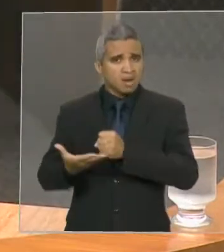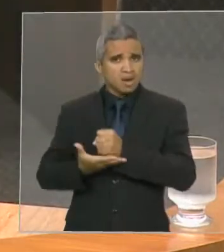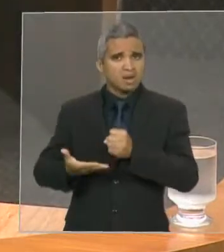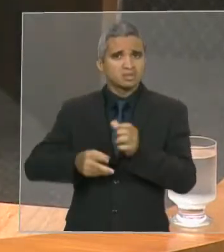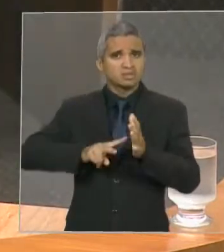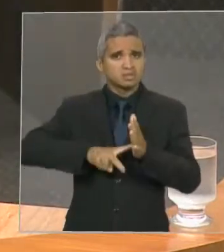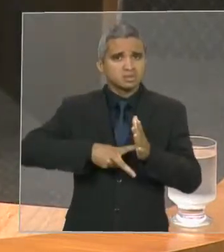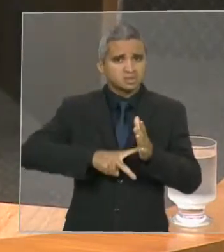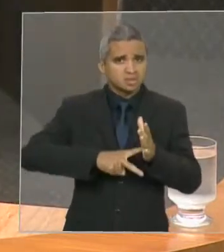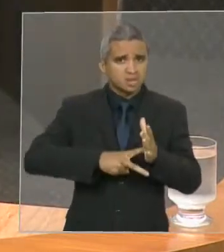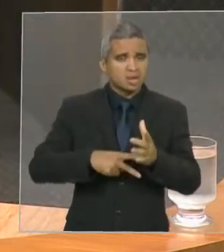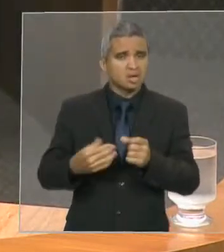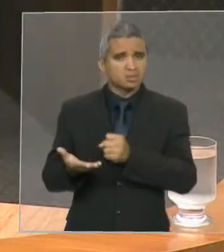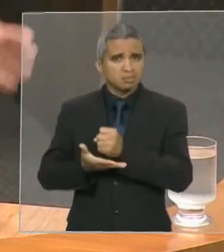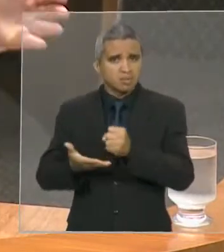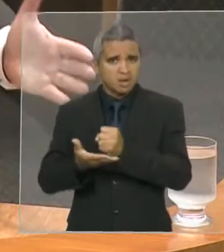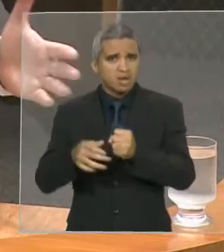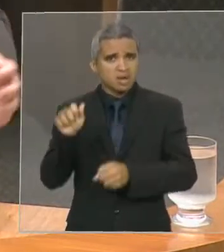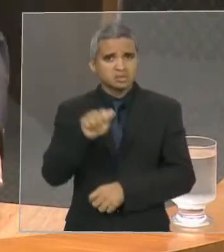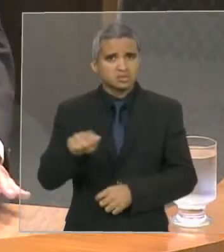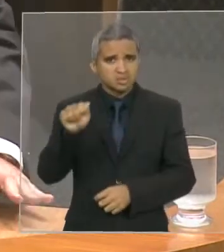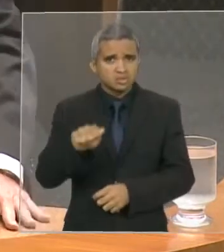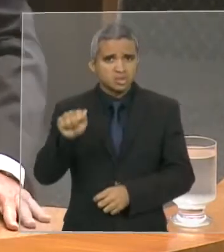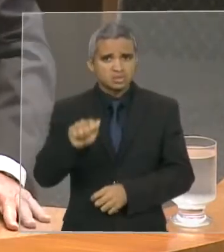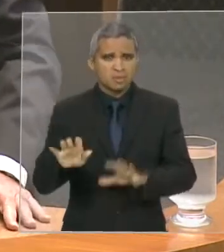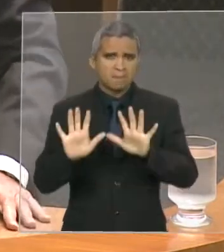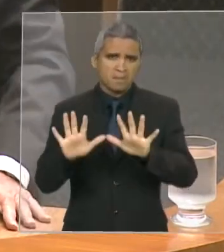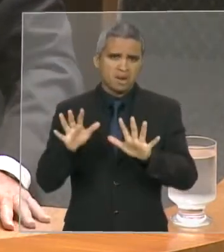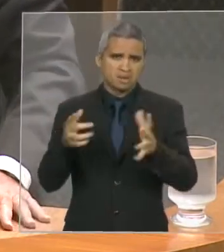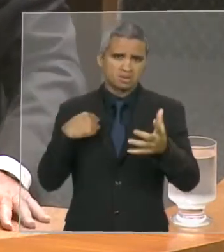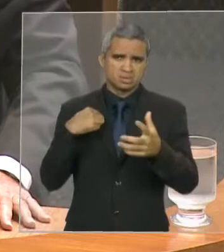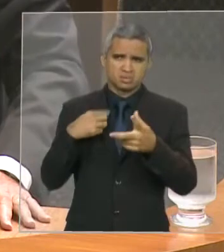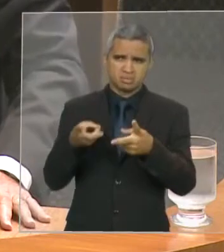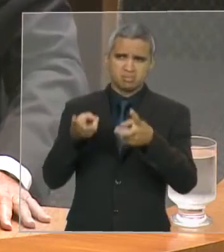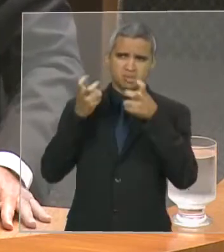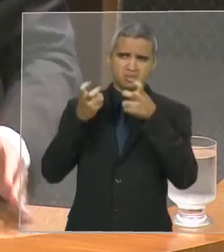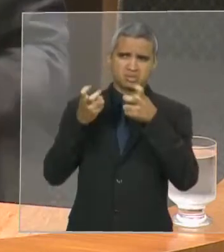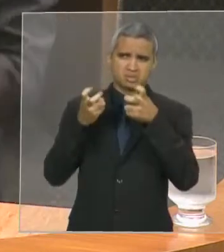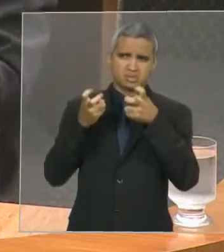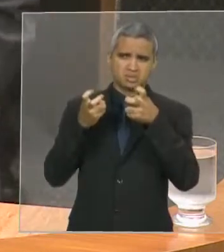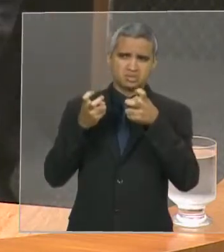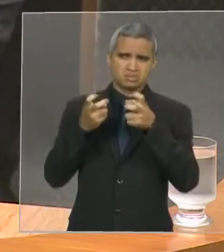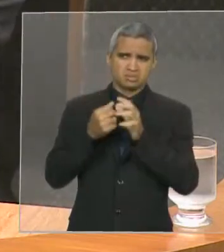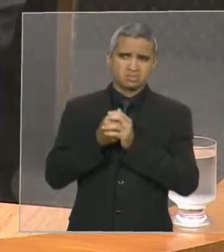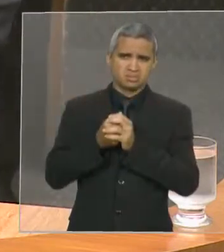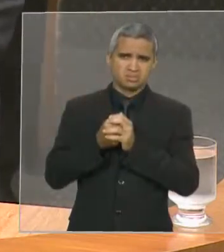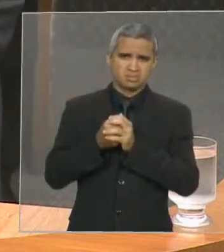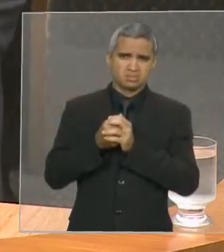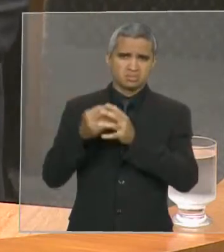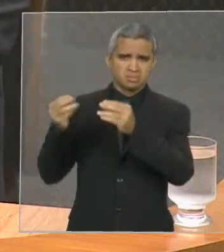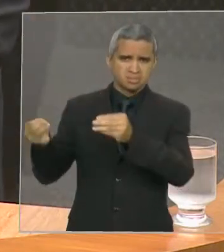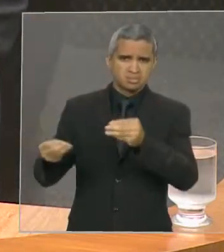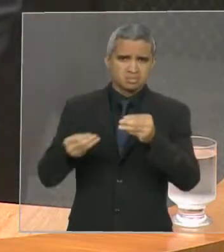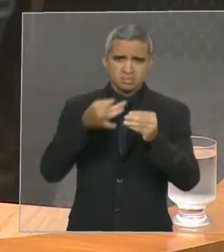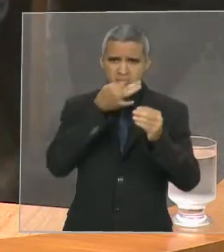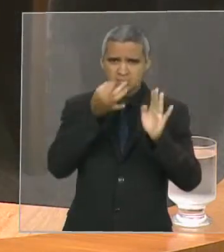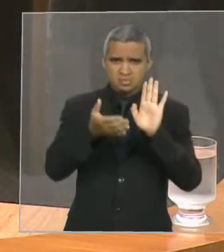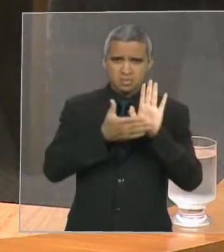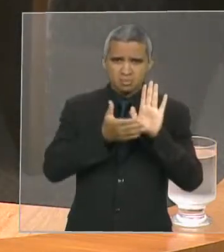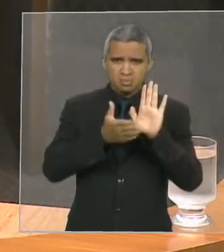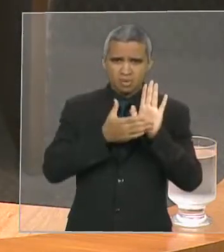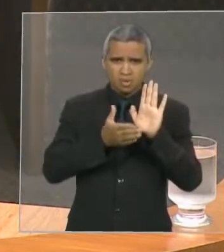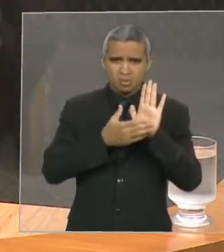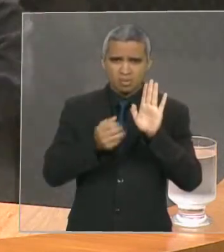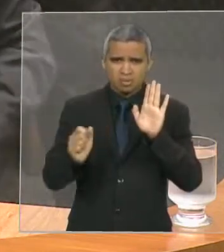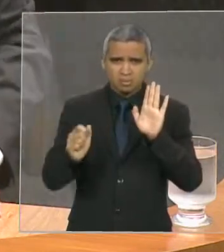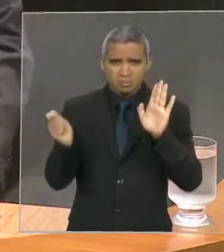associações. E o que eu vejo, deputado da Graça Paz, é que em vez de vir uma proposta aumentando a